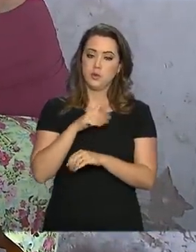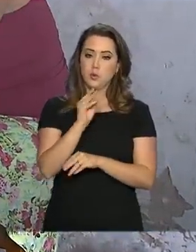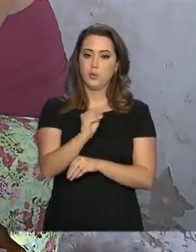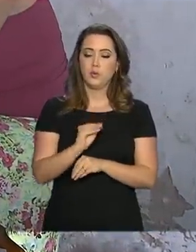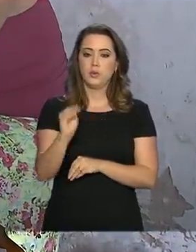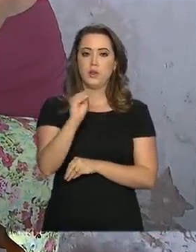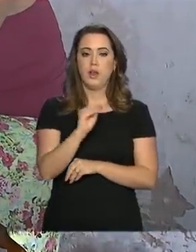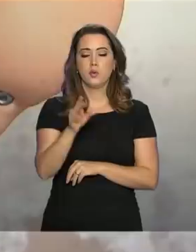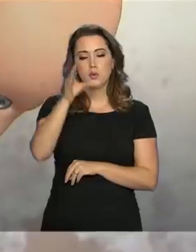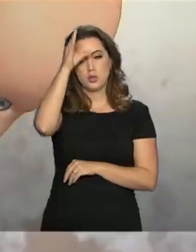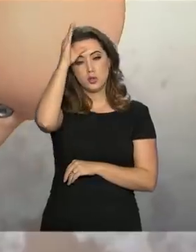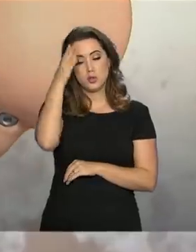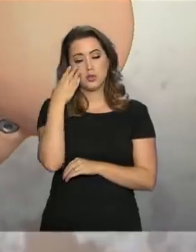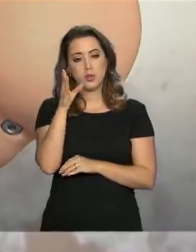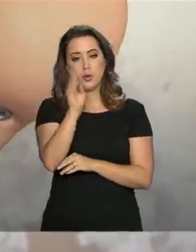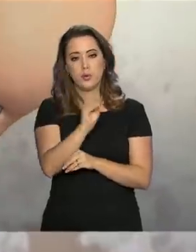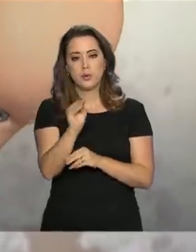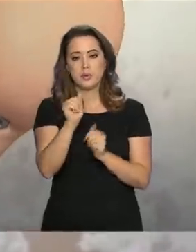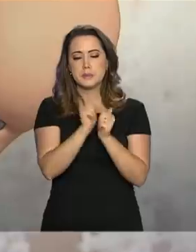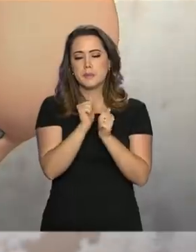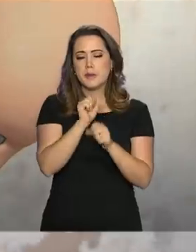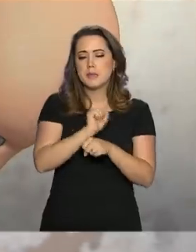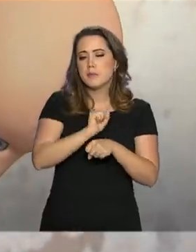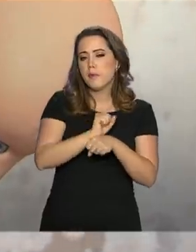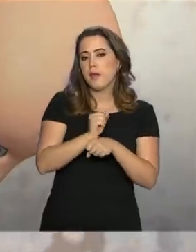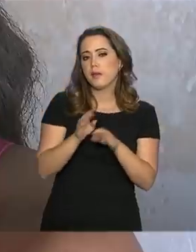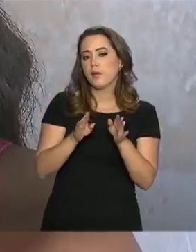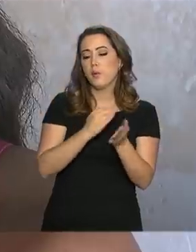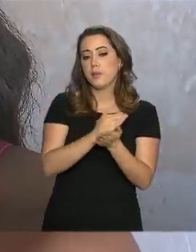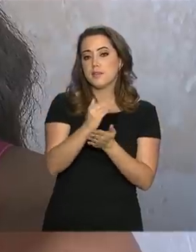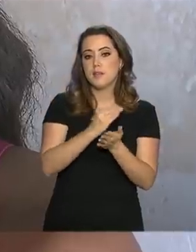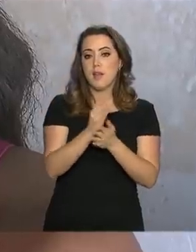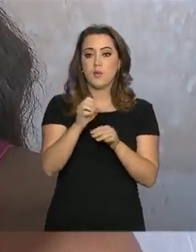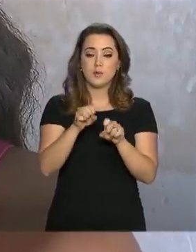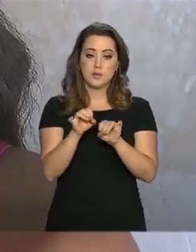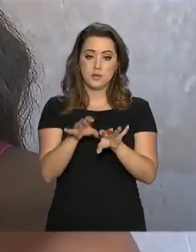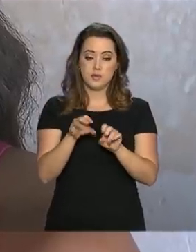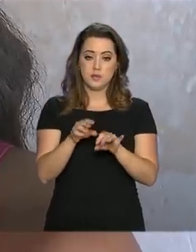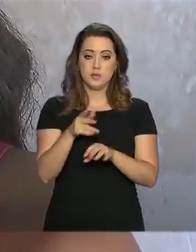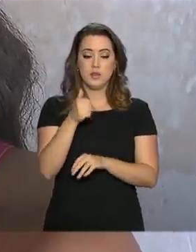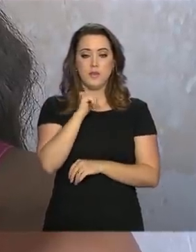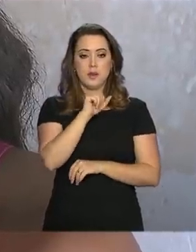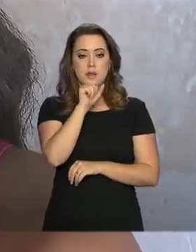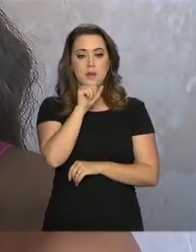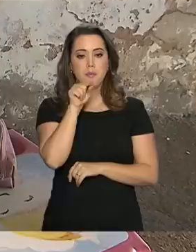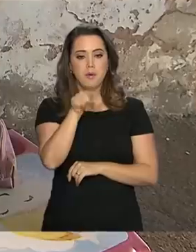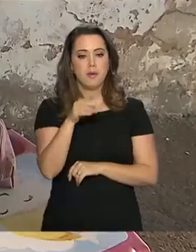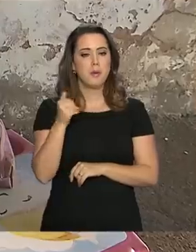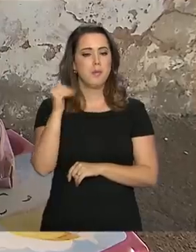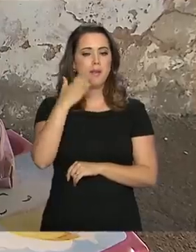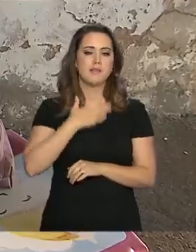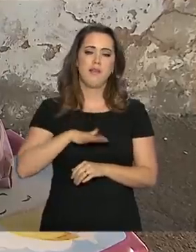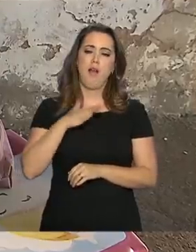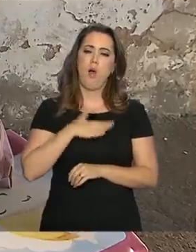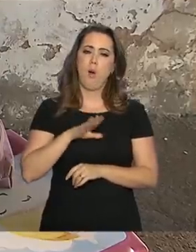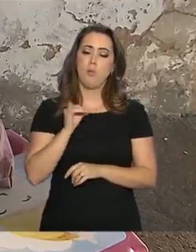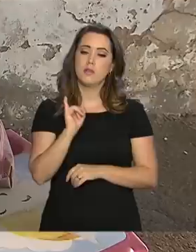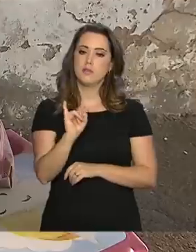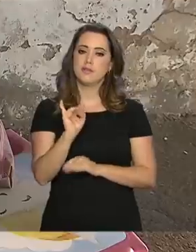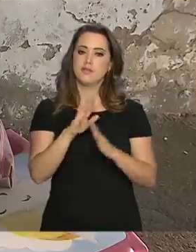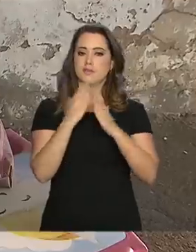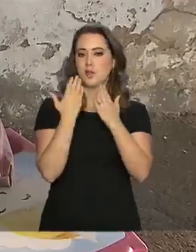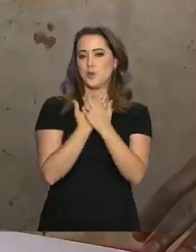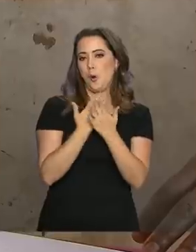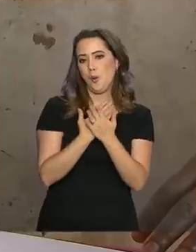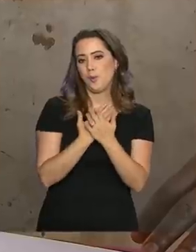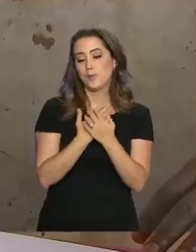os cuidados da tia, enquanto aguarda o início das aulas. Maria afirma que a mãe de Clarissa fica mais tranquila quando ela está